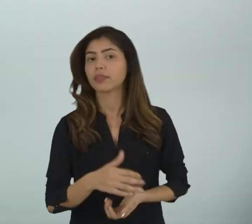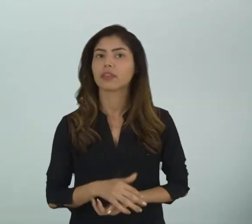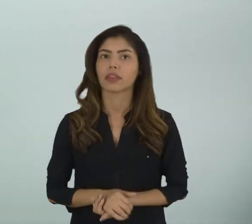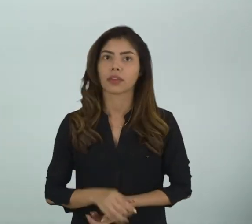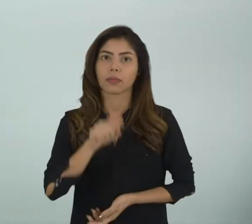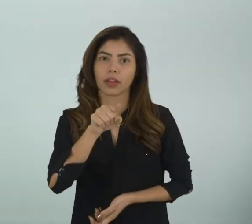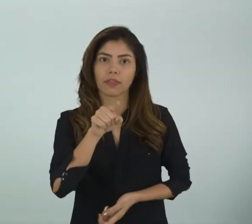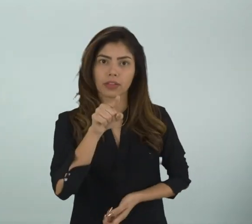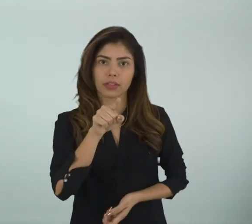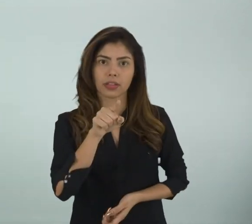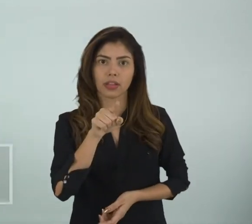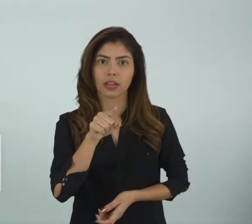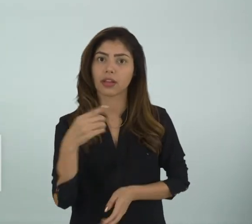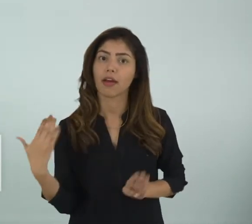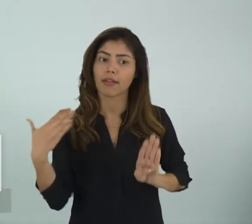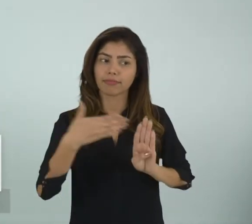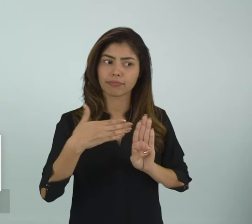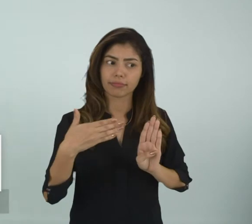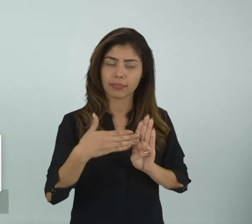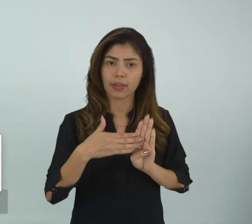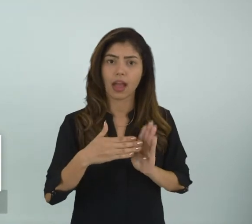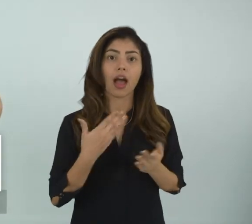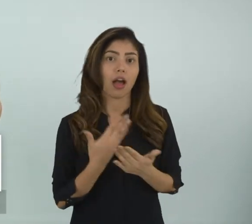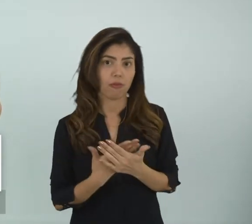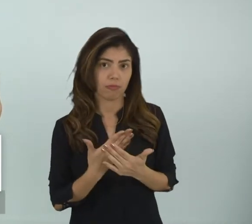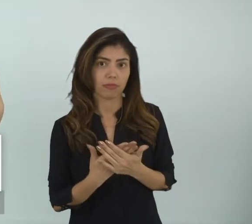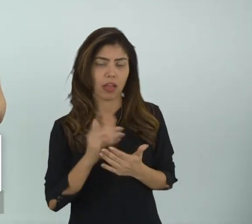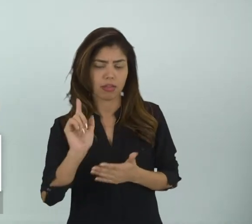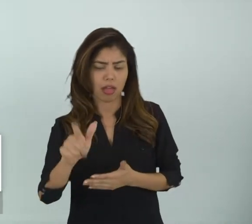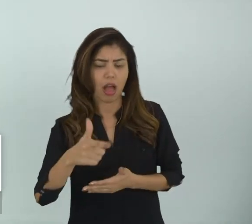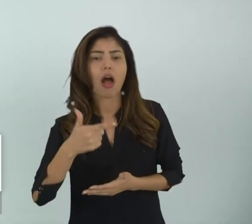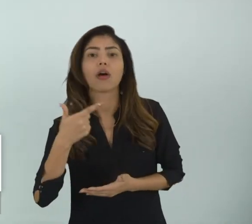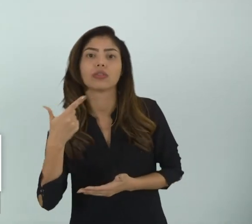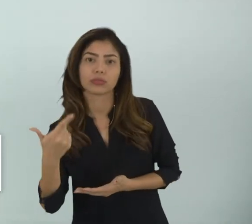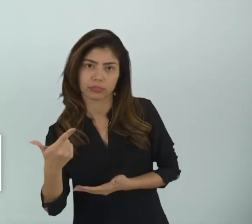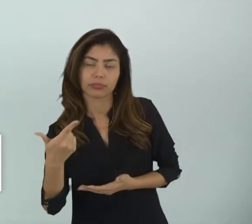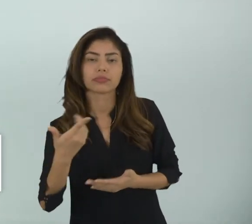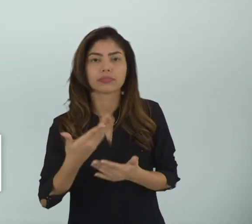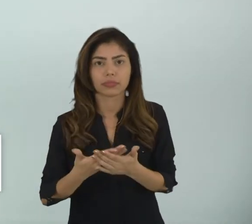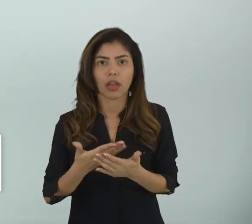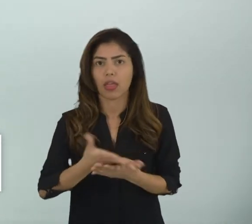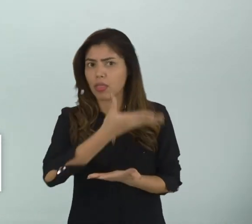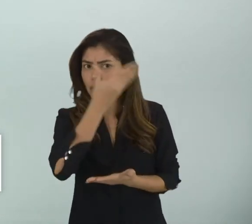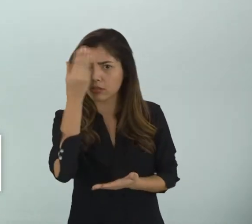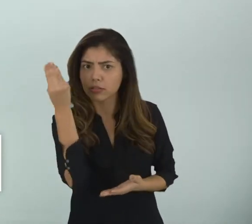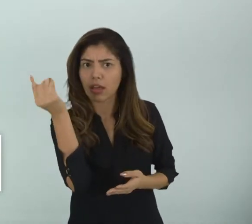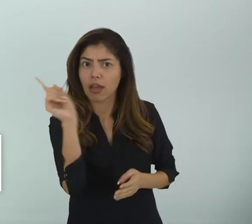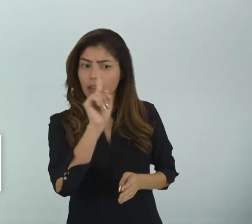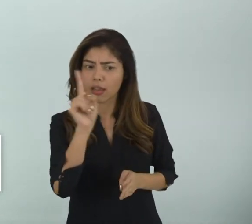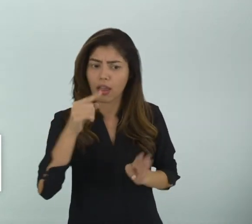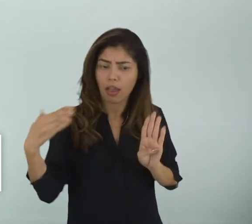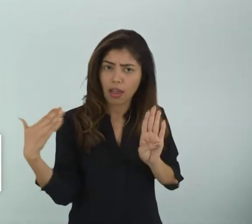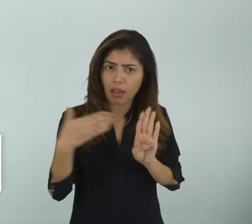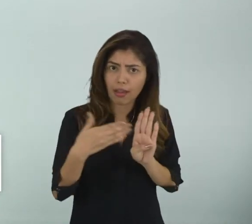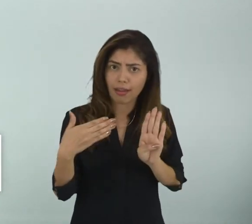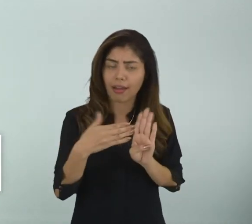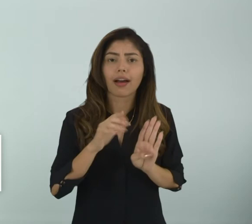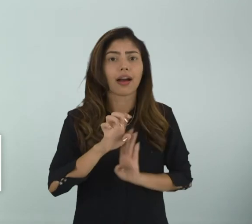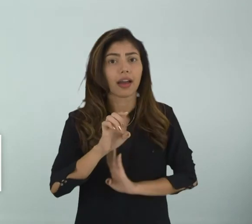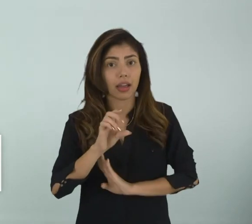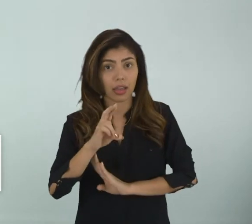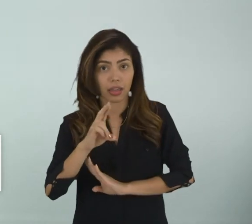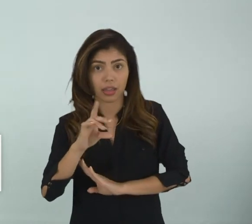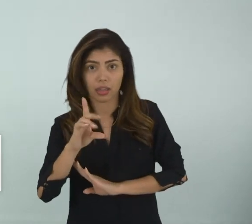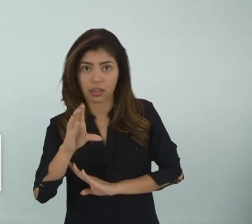Para vocês acessarem Essa aula E as outras aulas Não esqueçam De ir lá na nossa Plataforma Eduque